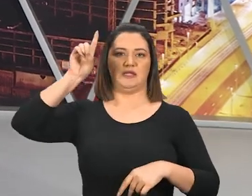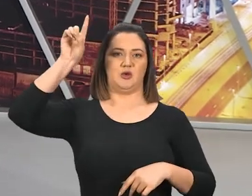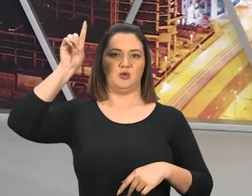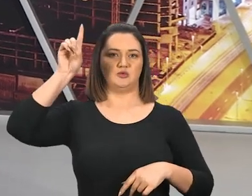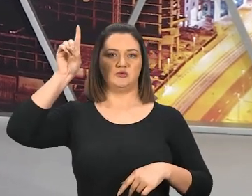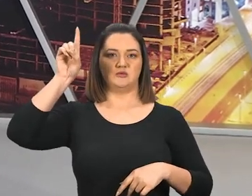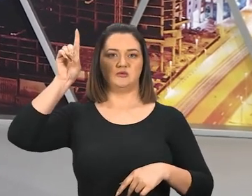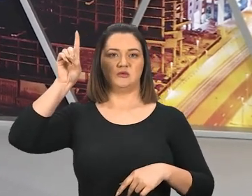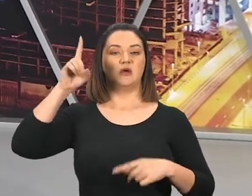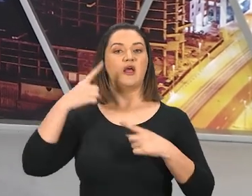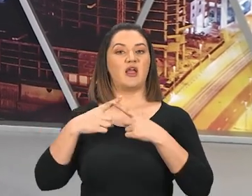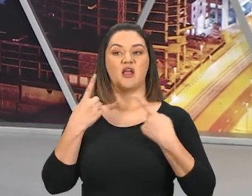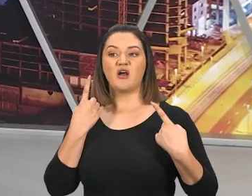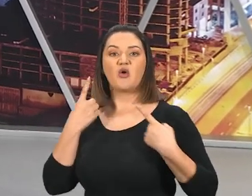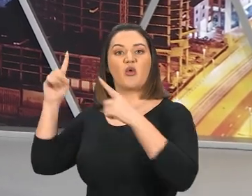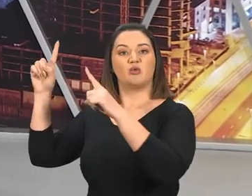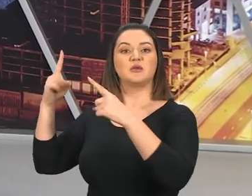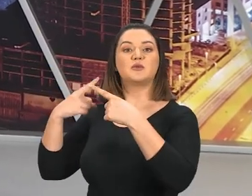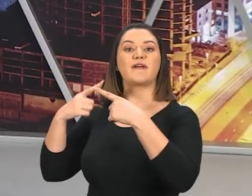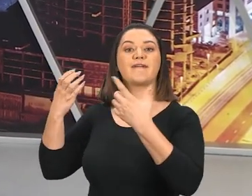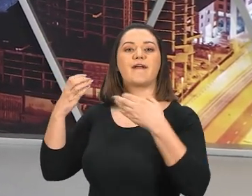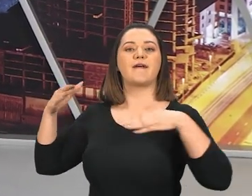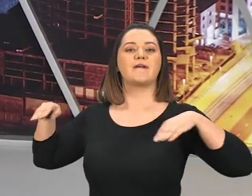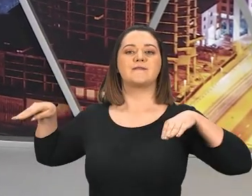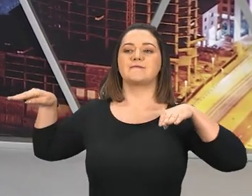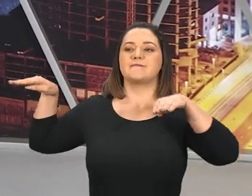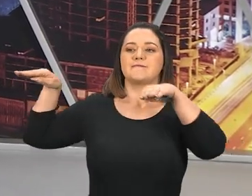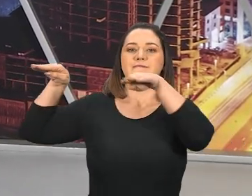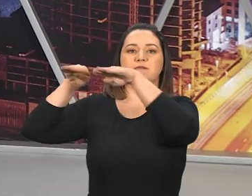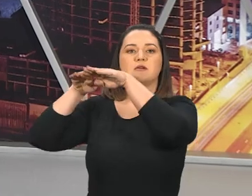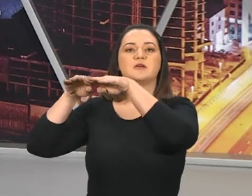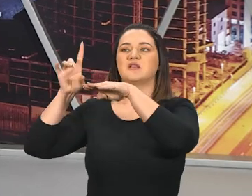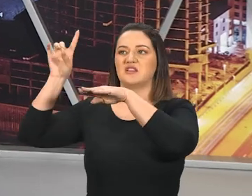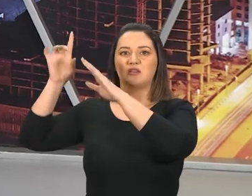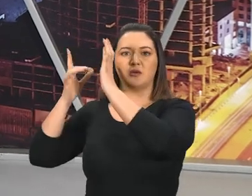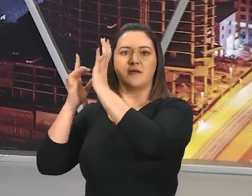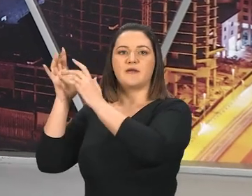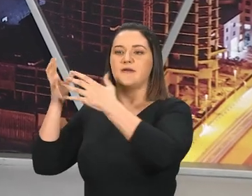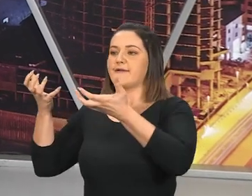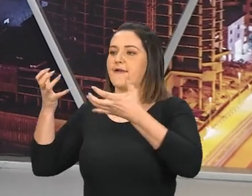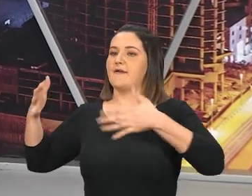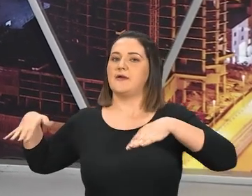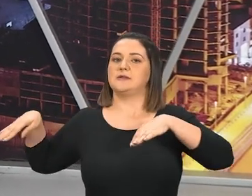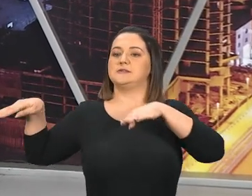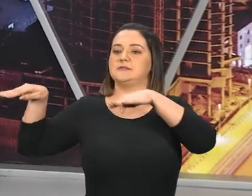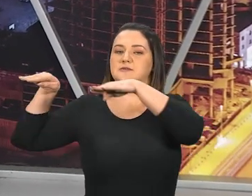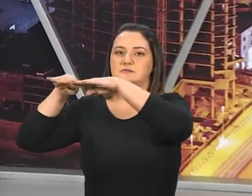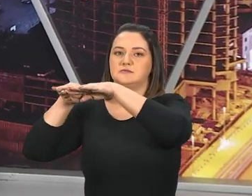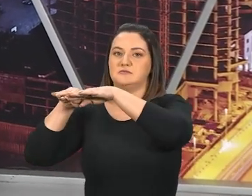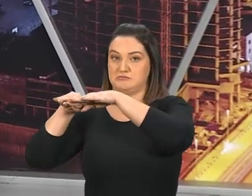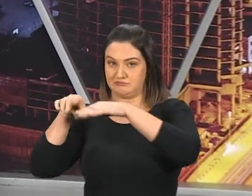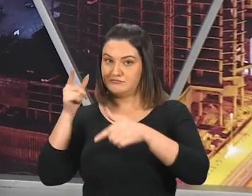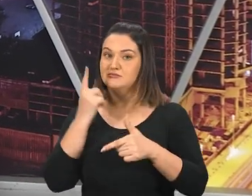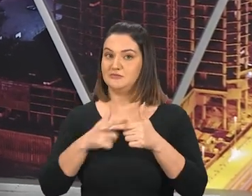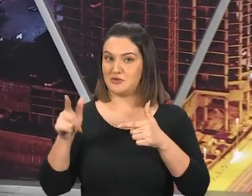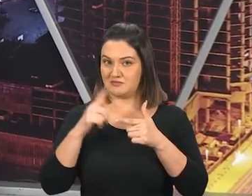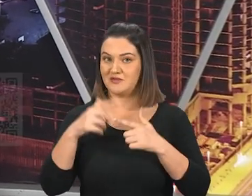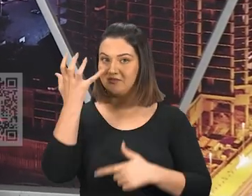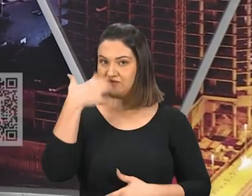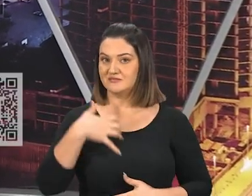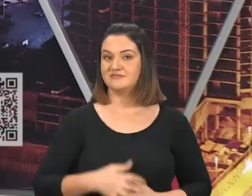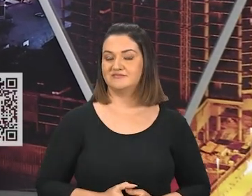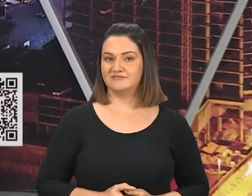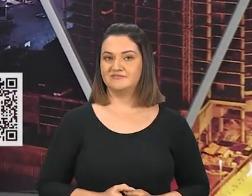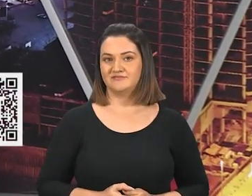Essa é uma atitude, De anticristo, Porque está tomando, lugar de Cristo, Ou tentando, Tomar o lugar de Cristo, Esse é um problema sério,